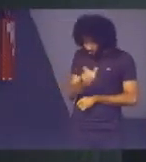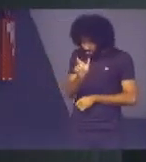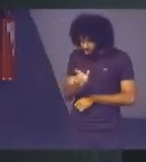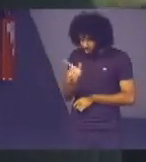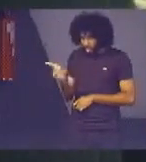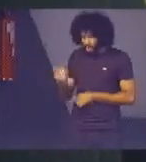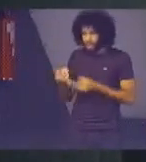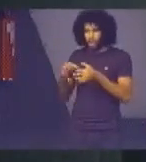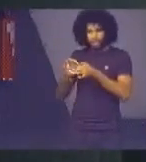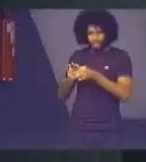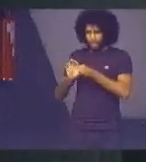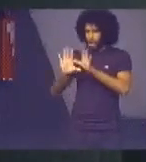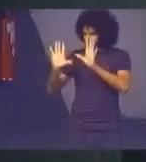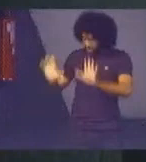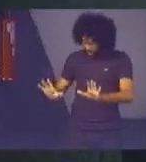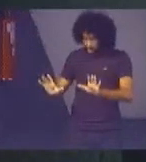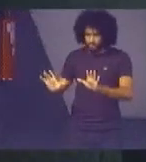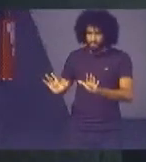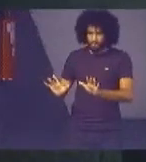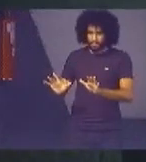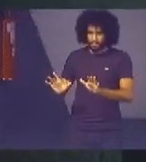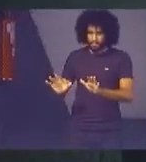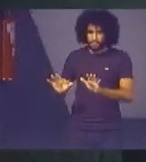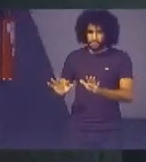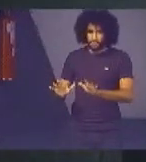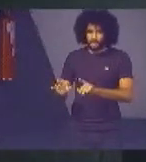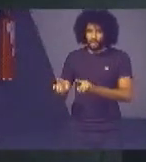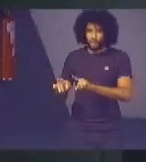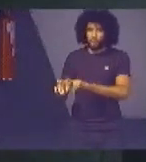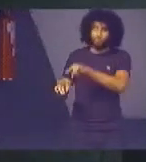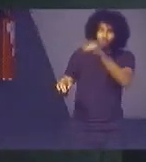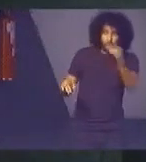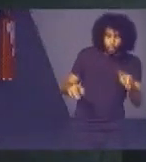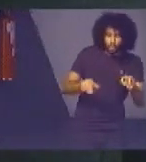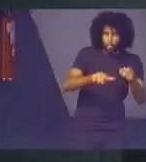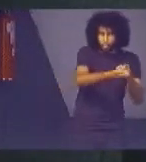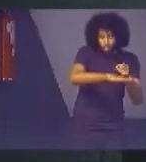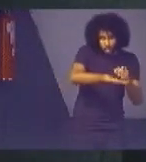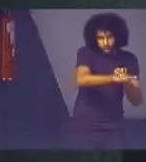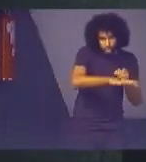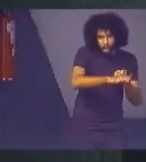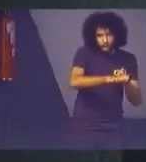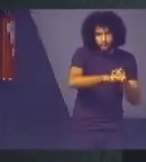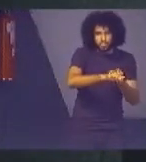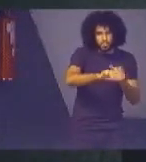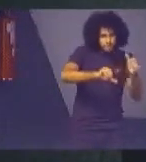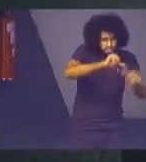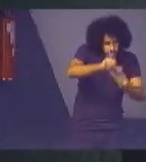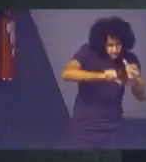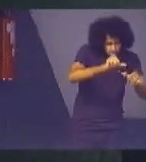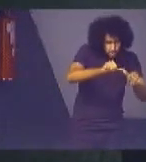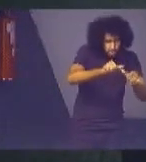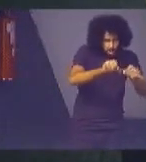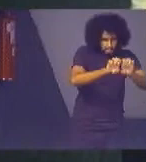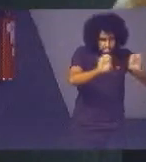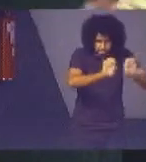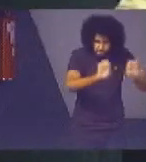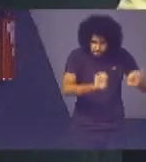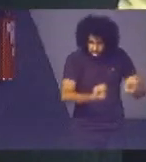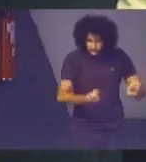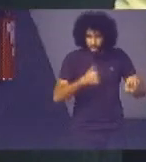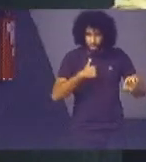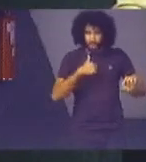liberadas passassem ainda por um espaço separado para que elas pudessem se amoldar a nova estrutura eu